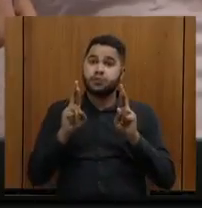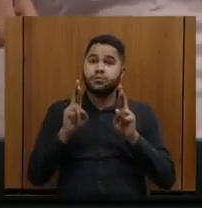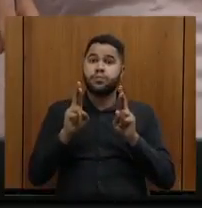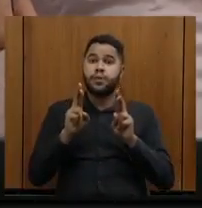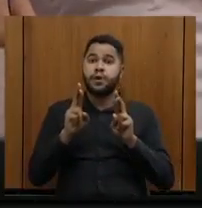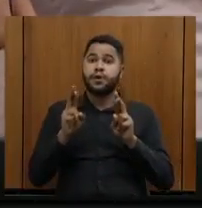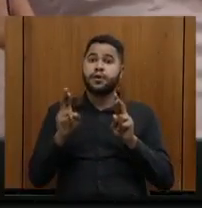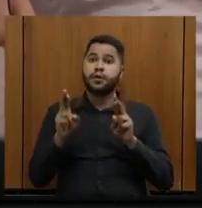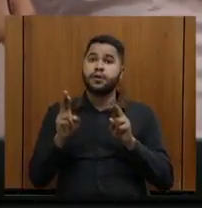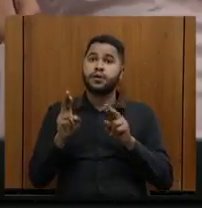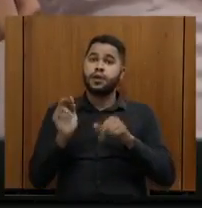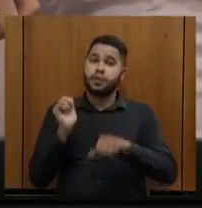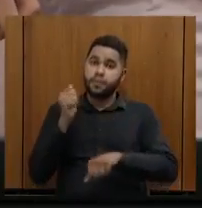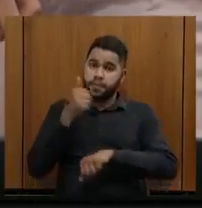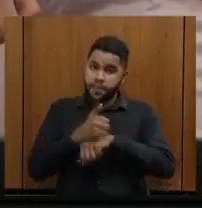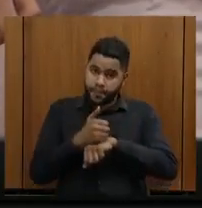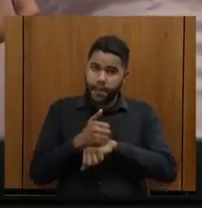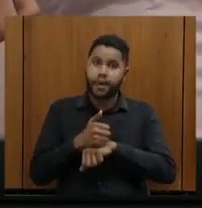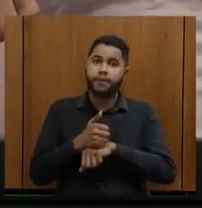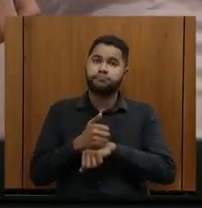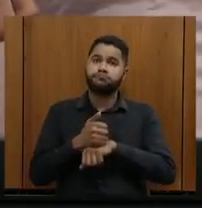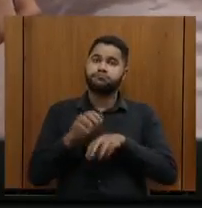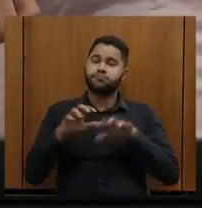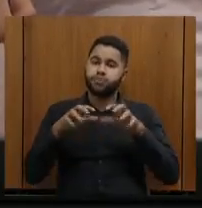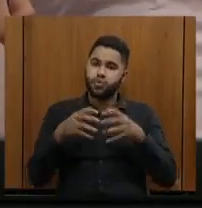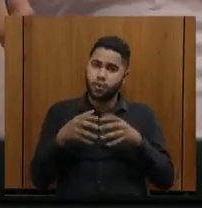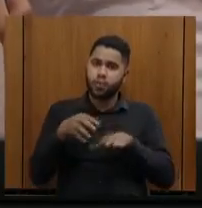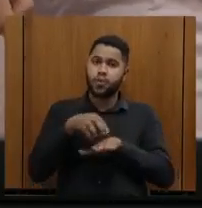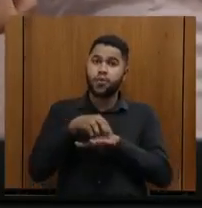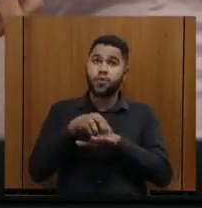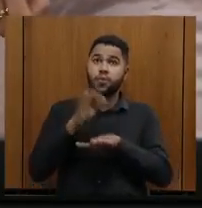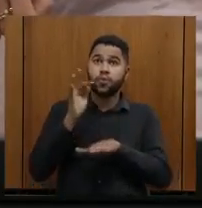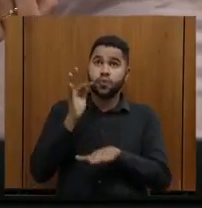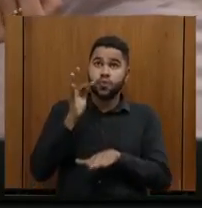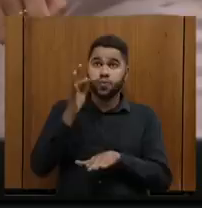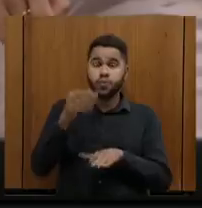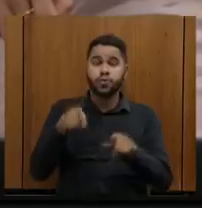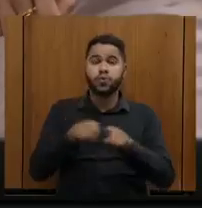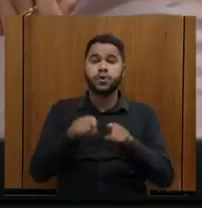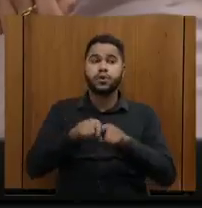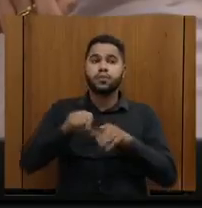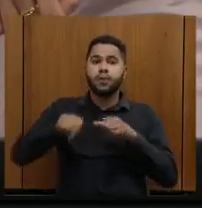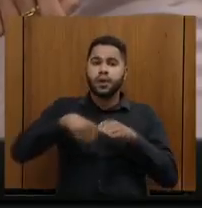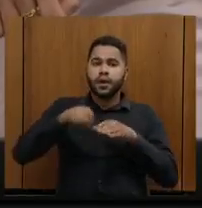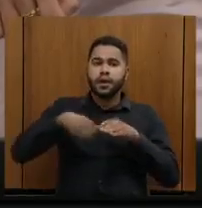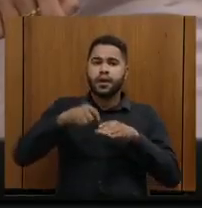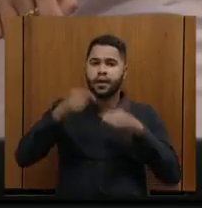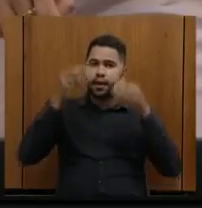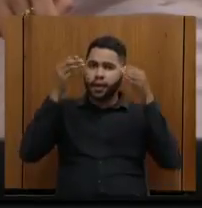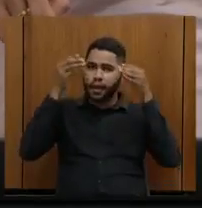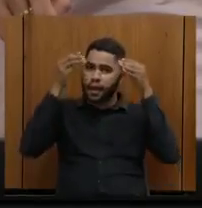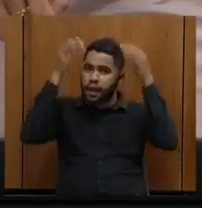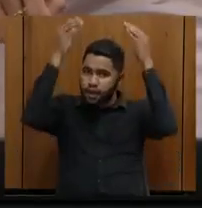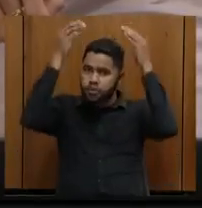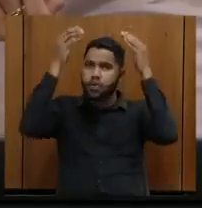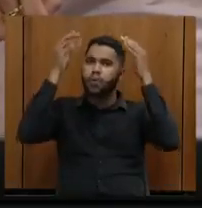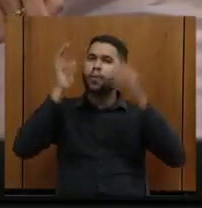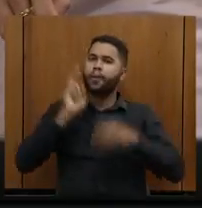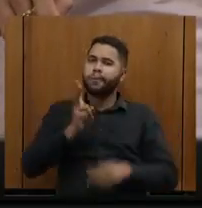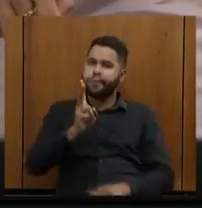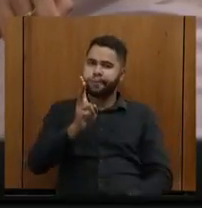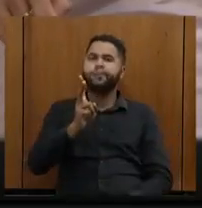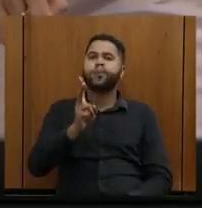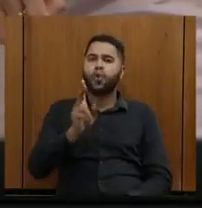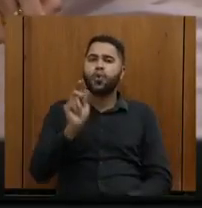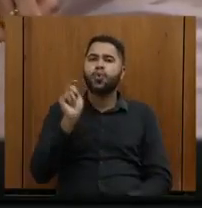venha a suceder essa próxima Comissão de Turismo no Futuro e Gastronomia, que a gente espera que seja permanente, possa aí,